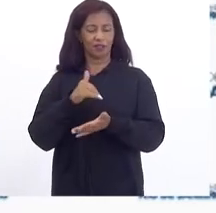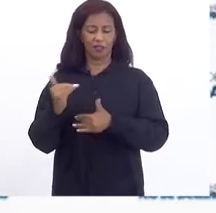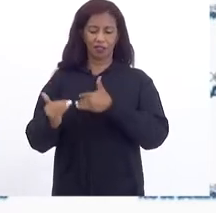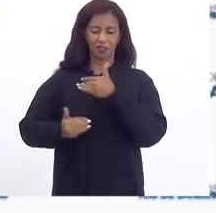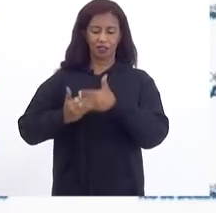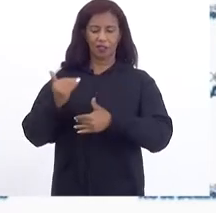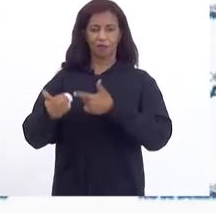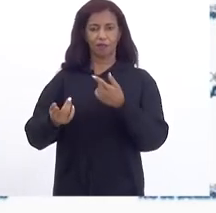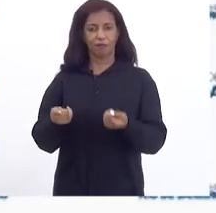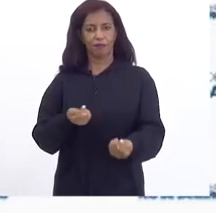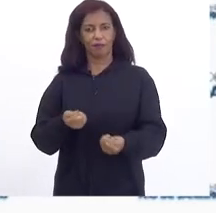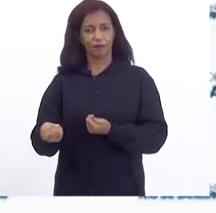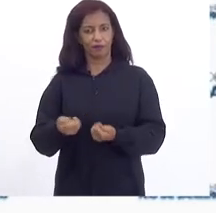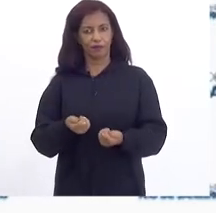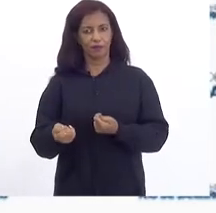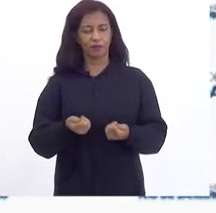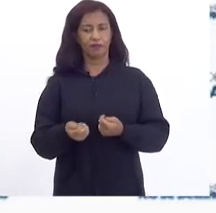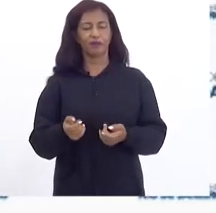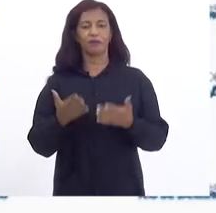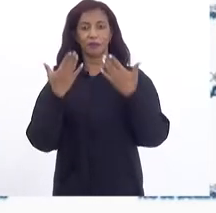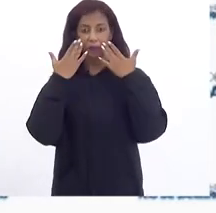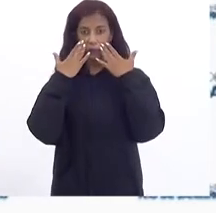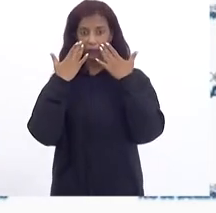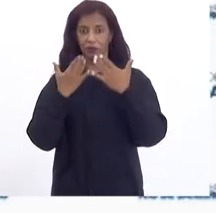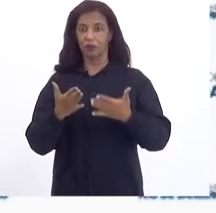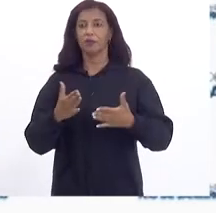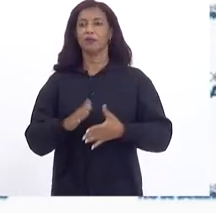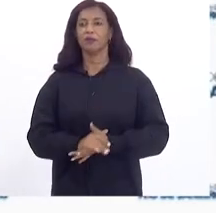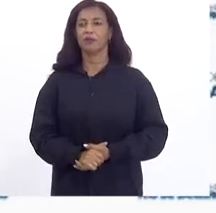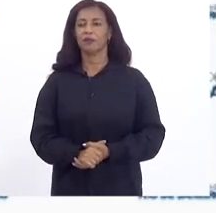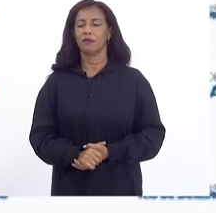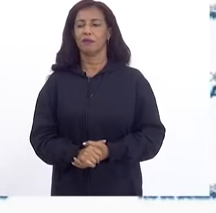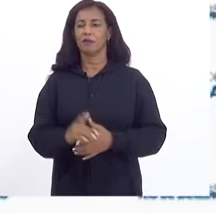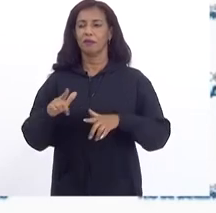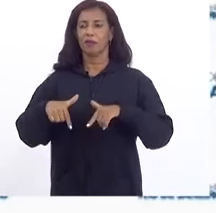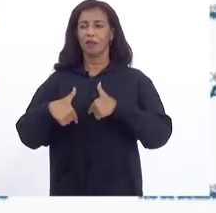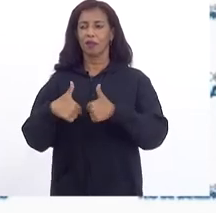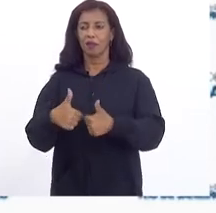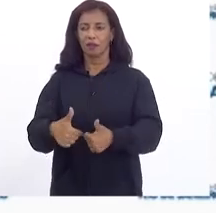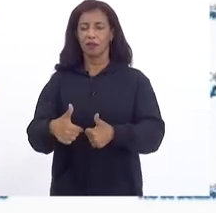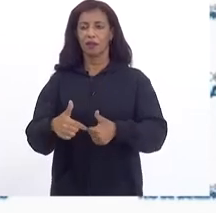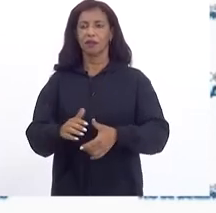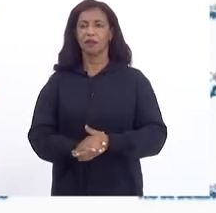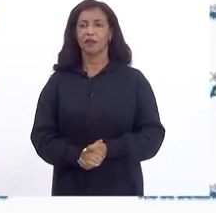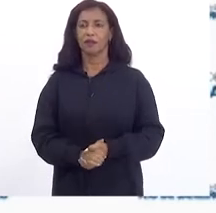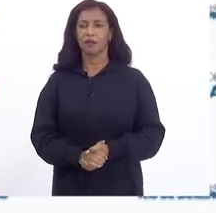Econômico Tem Demonstrado Uma Ação Bastante